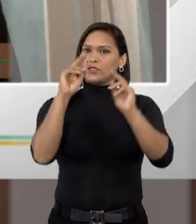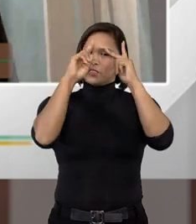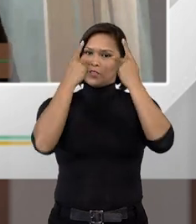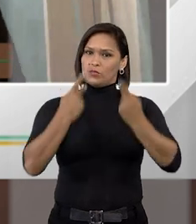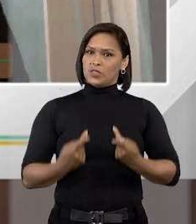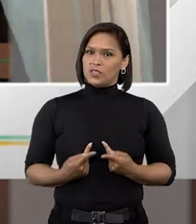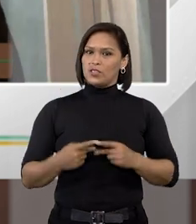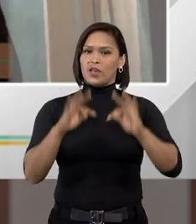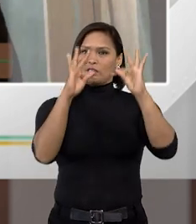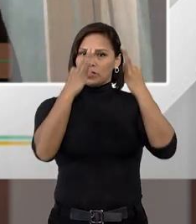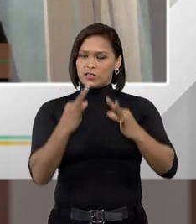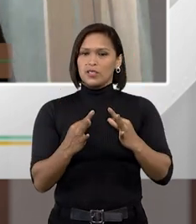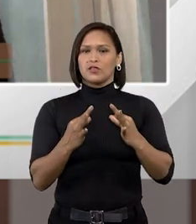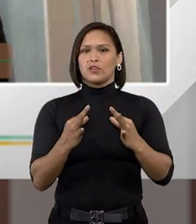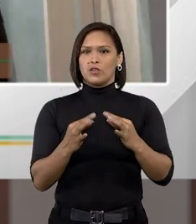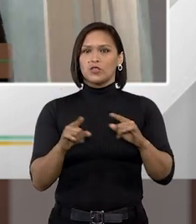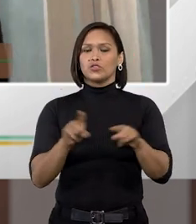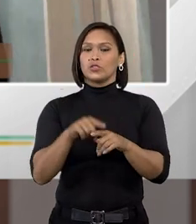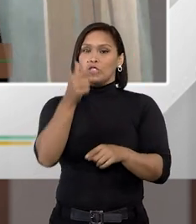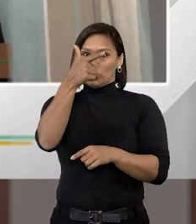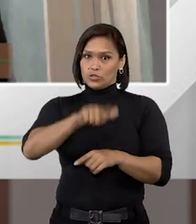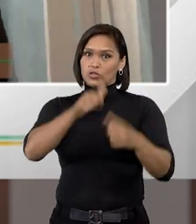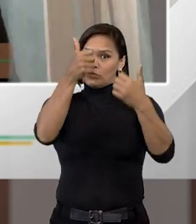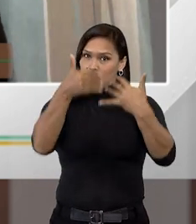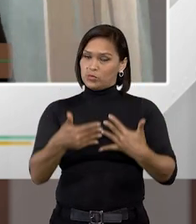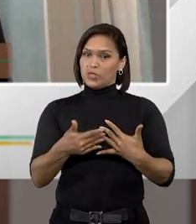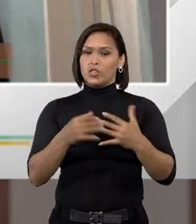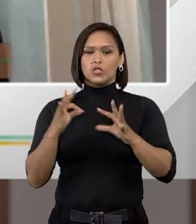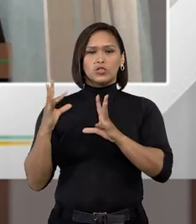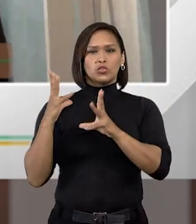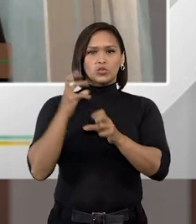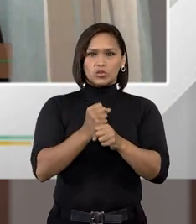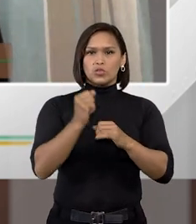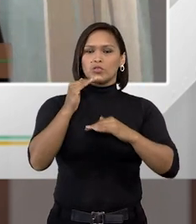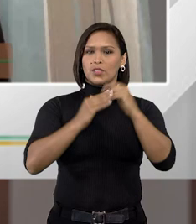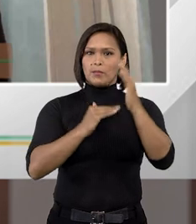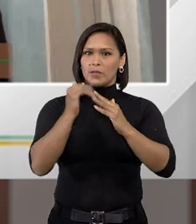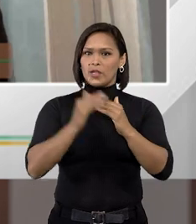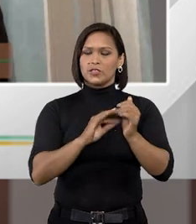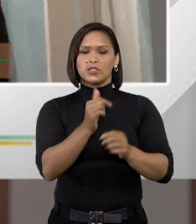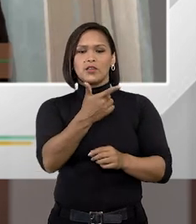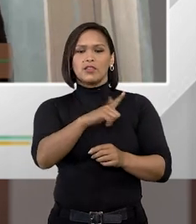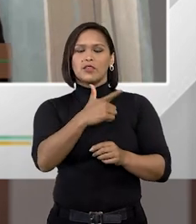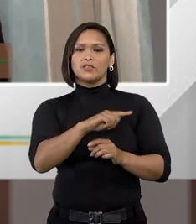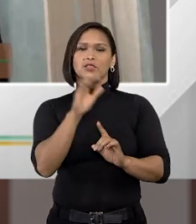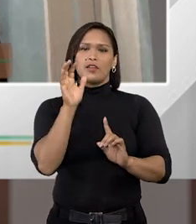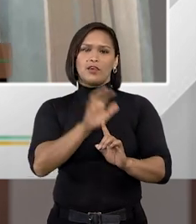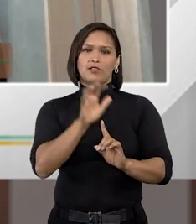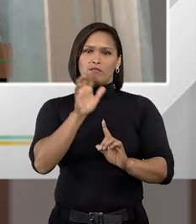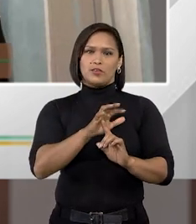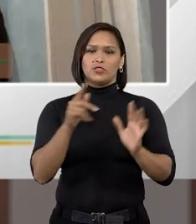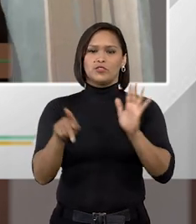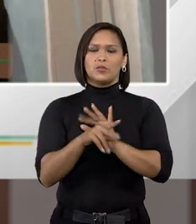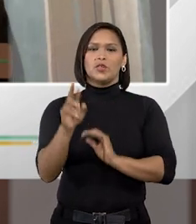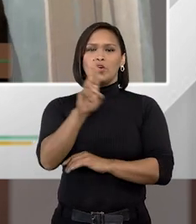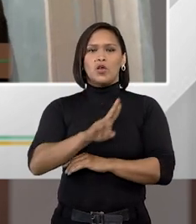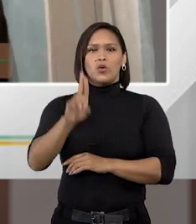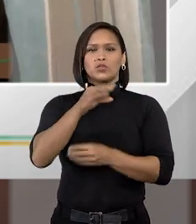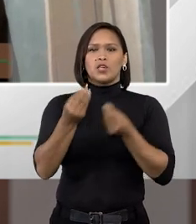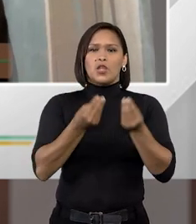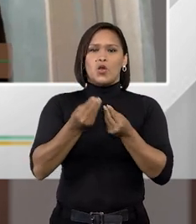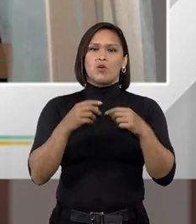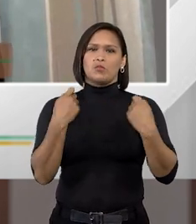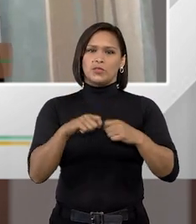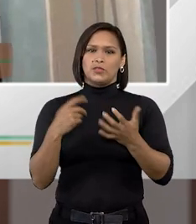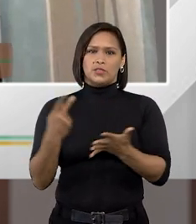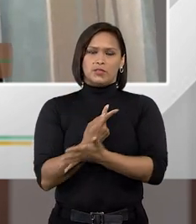humanitários, em termos tecnológicos, e, repito, talvez na íntegra, na prática, não sendo efetivamente utilizada da forma que